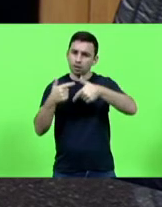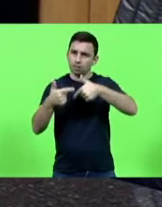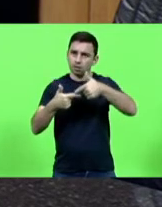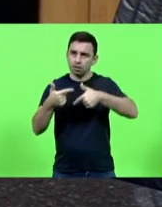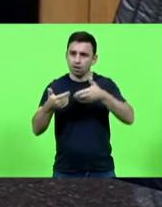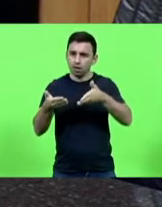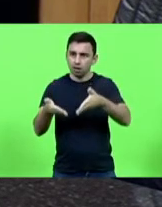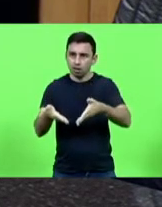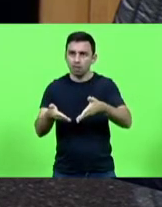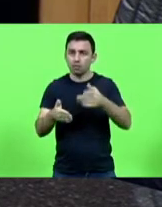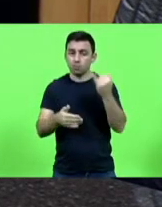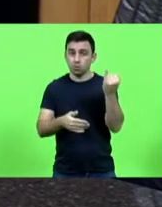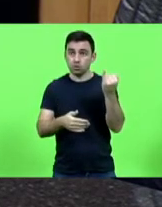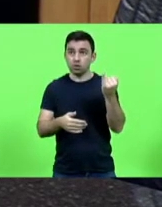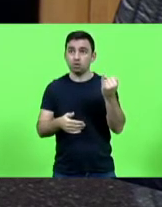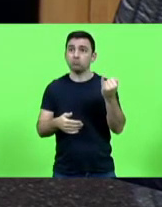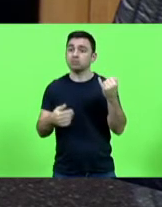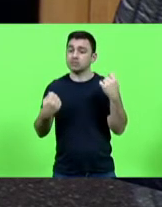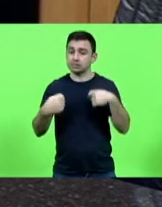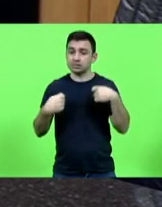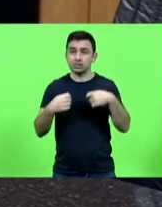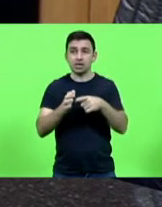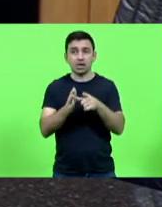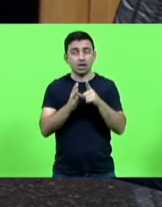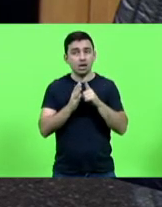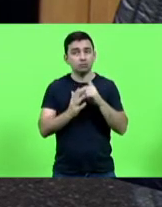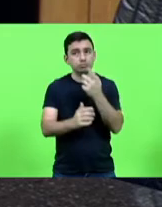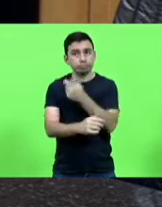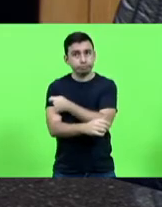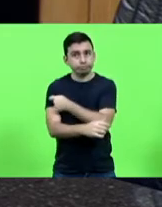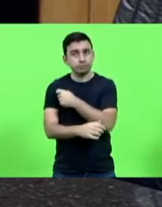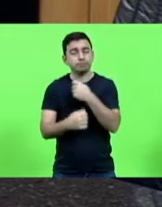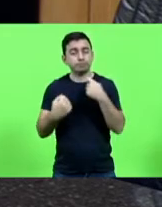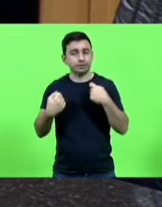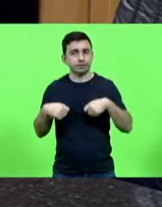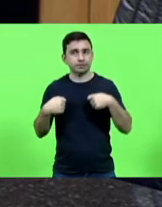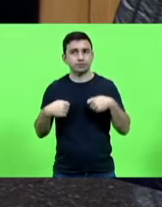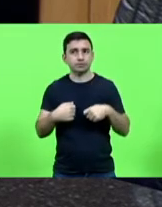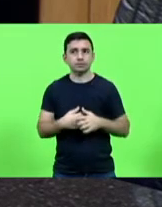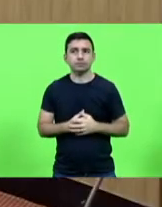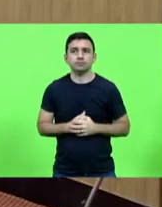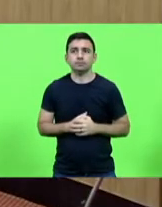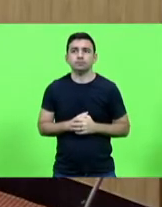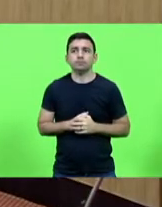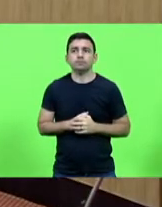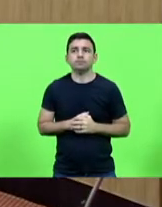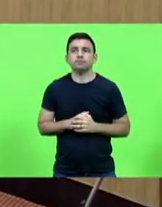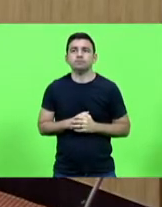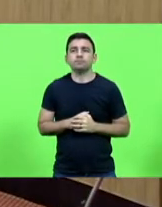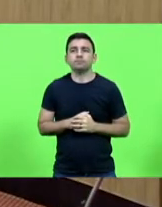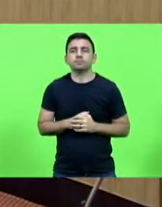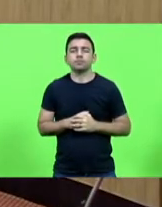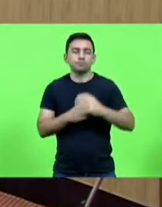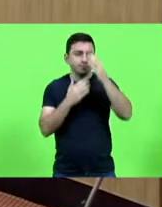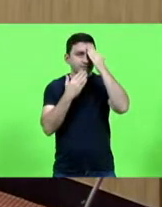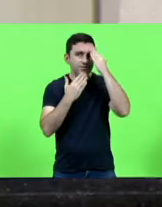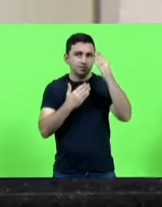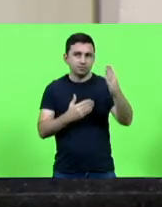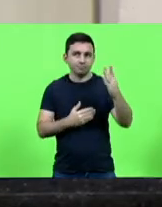essenciais possam o quanto antes serem imunizados muito obrigado senhor presidente obrigado deputado